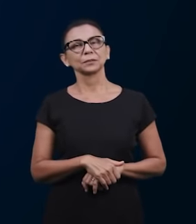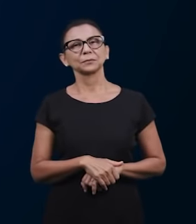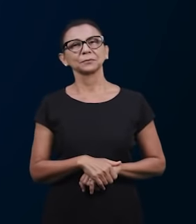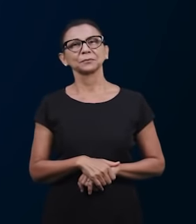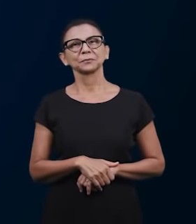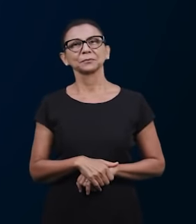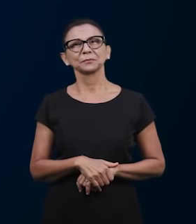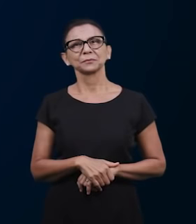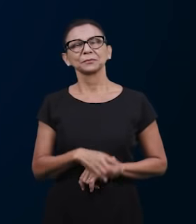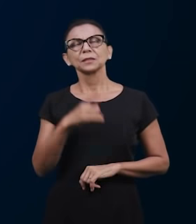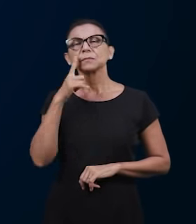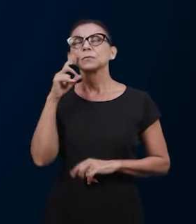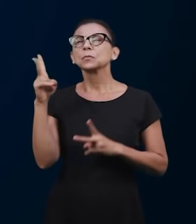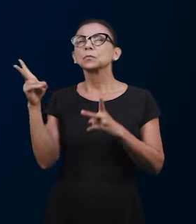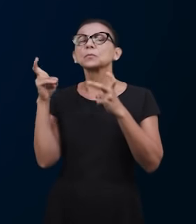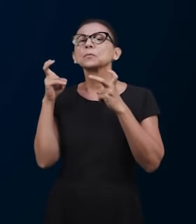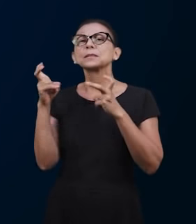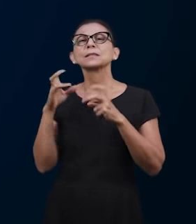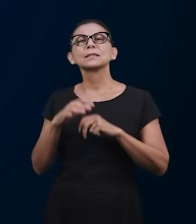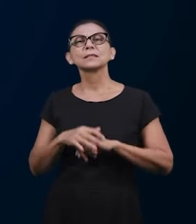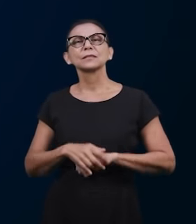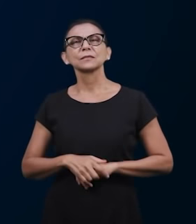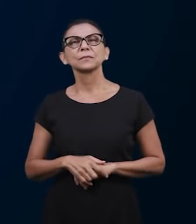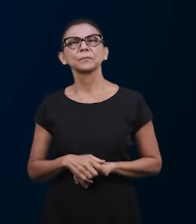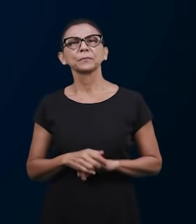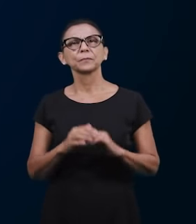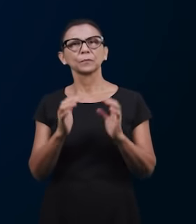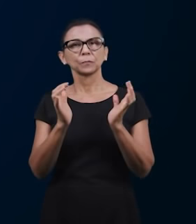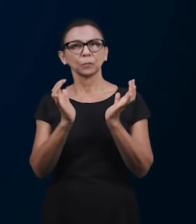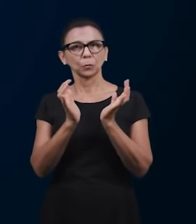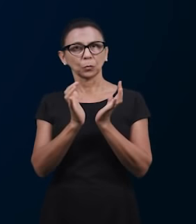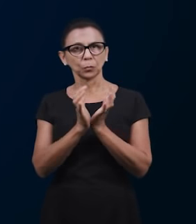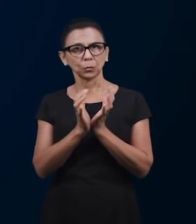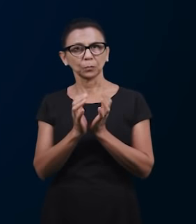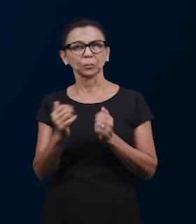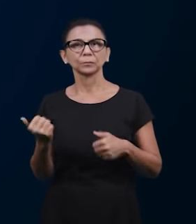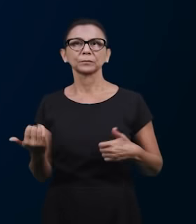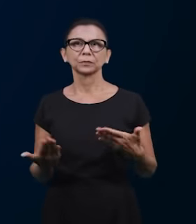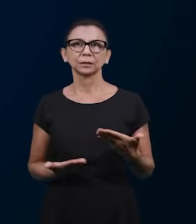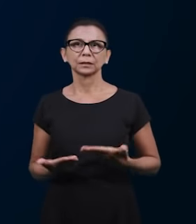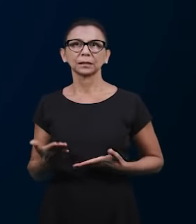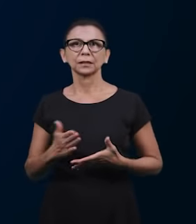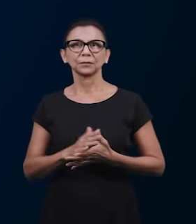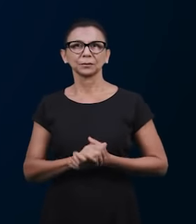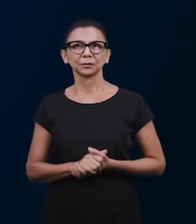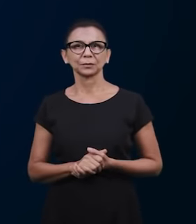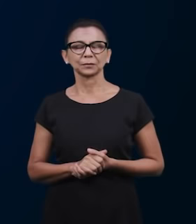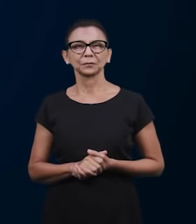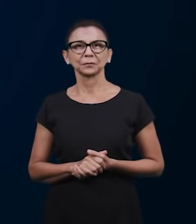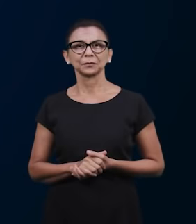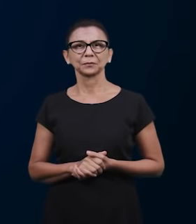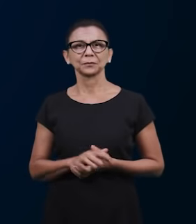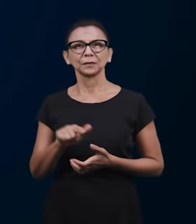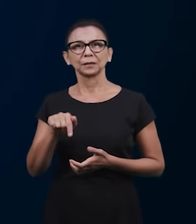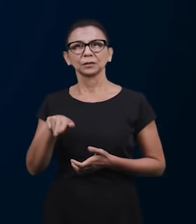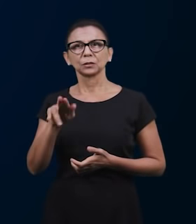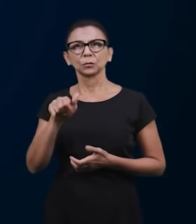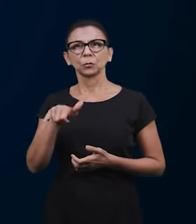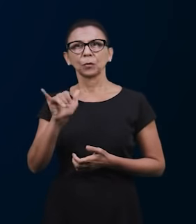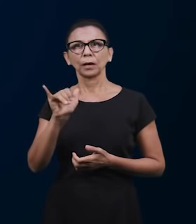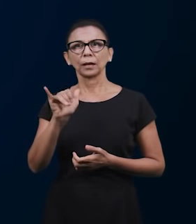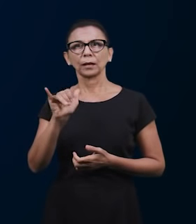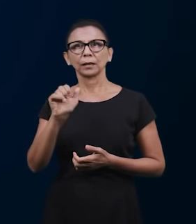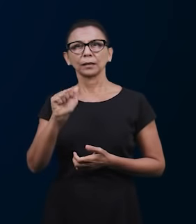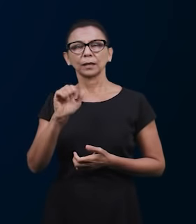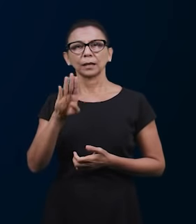duas fotos, os irmãos podem observar ali que ali está um grupo de irmãos em Guadabita participando de